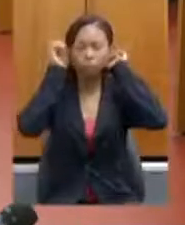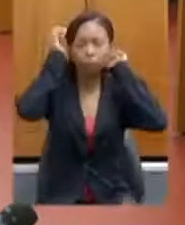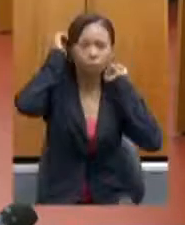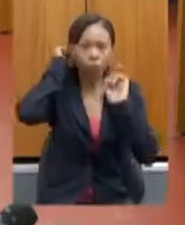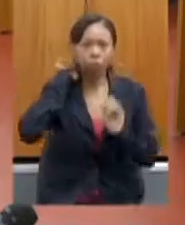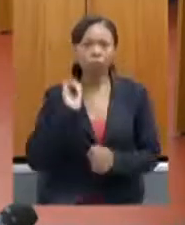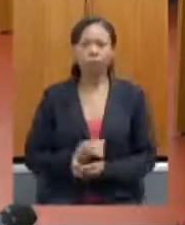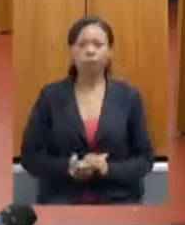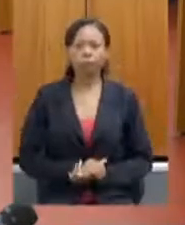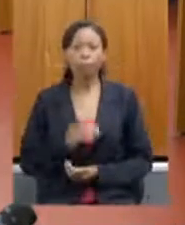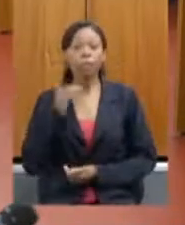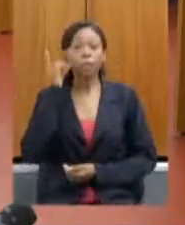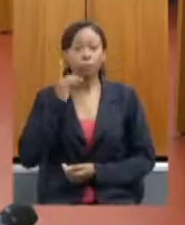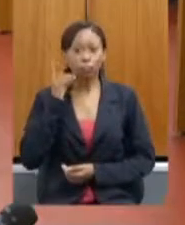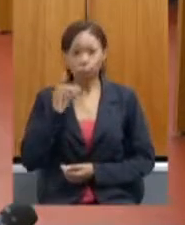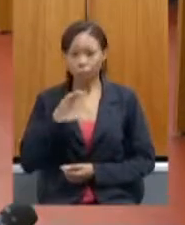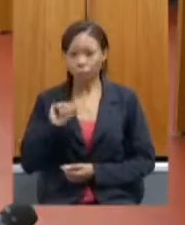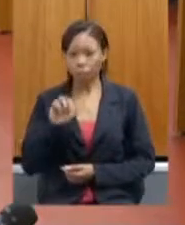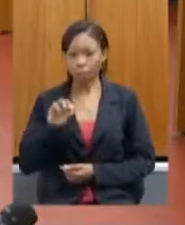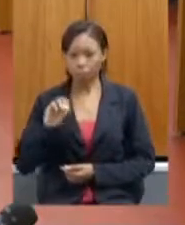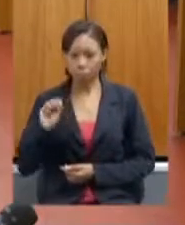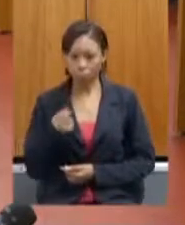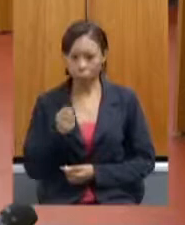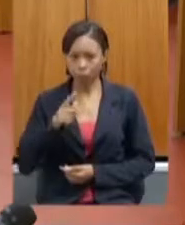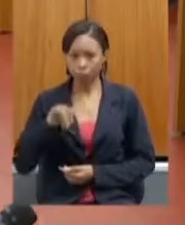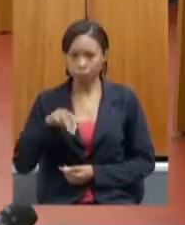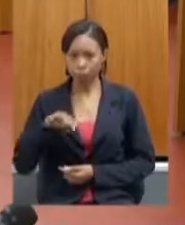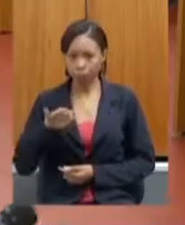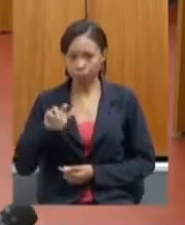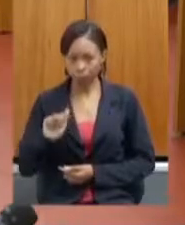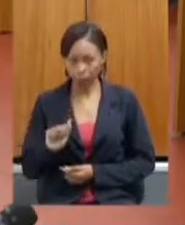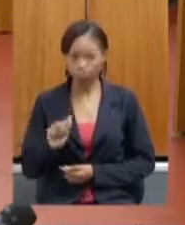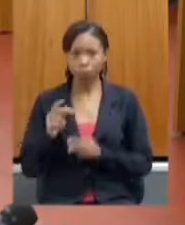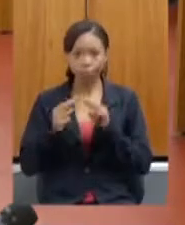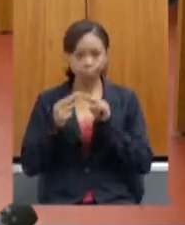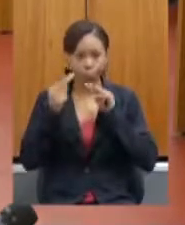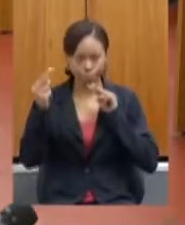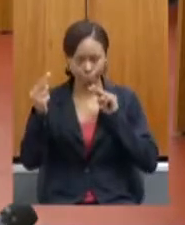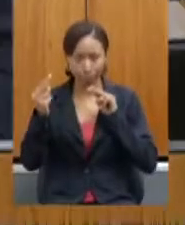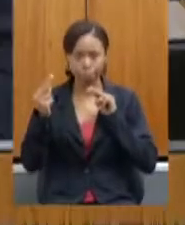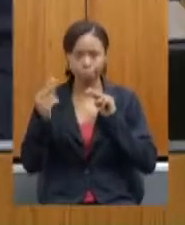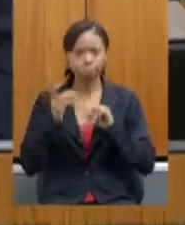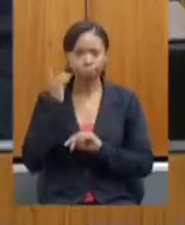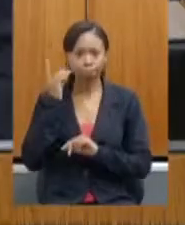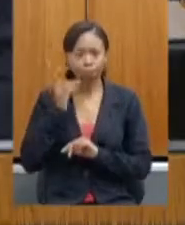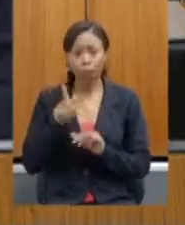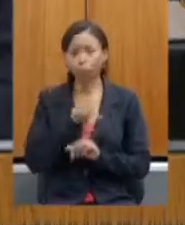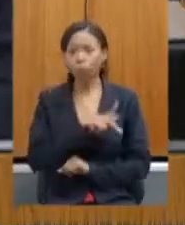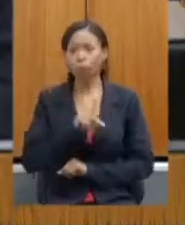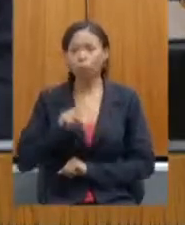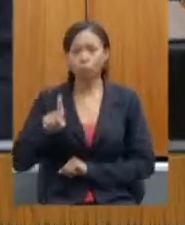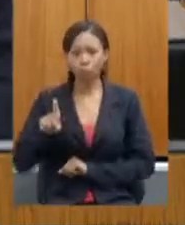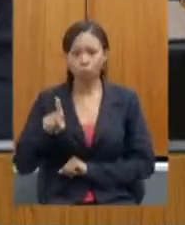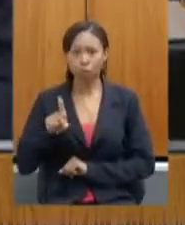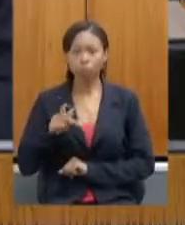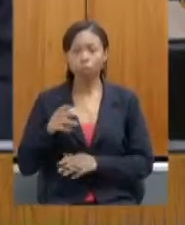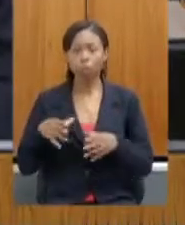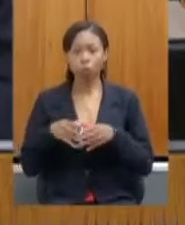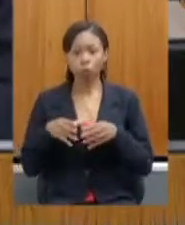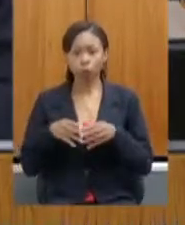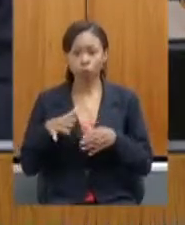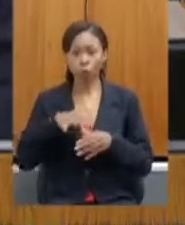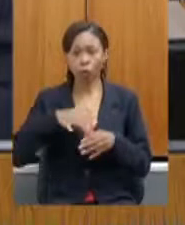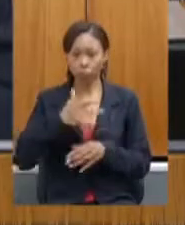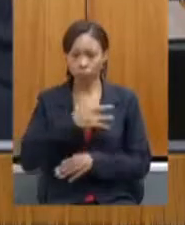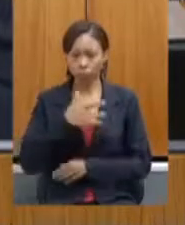de forma remota deputado Carlos Pimenta nosso presidente da comissão de saúde